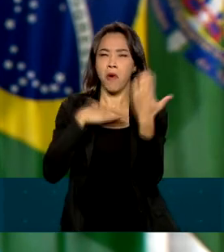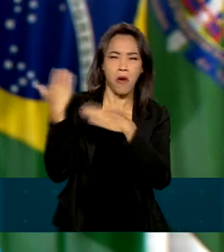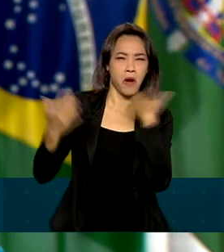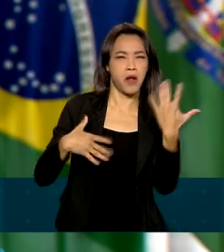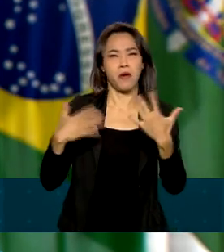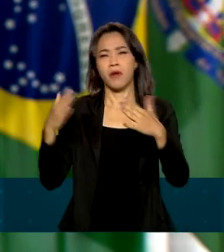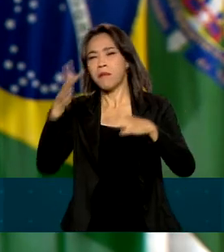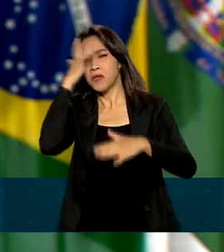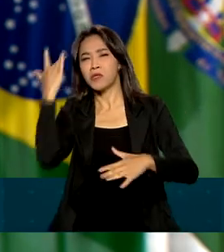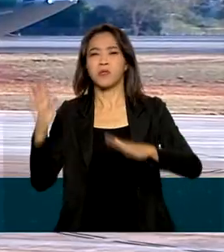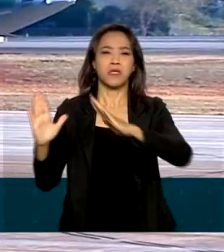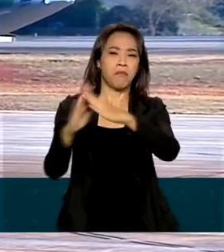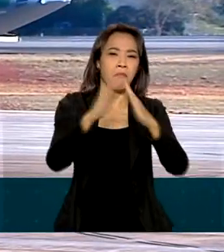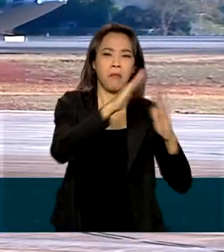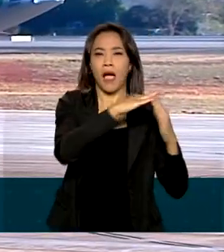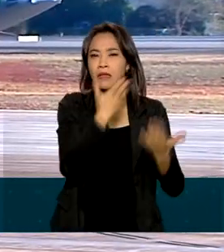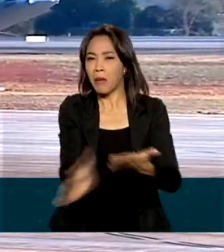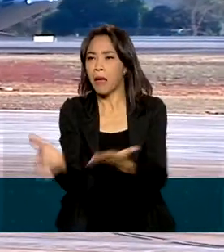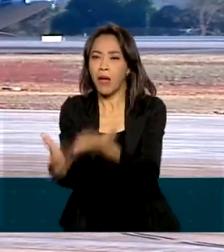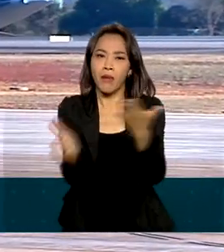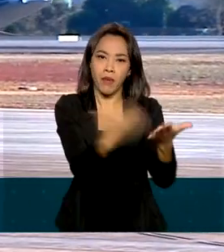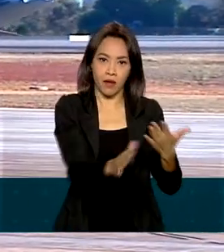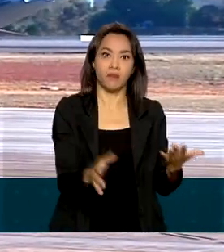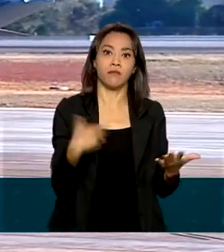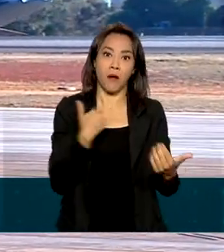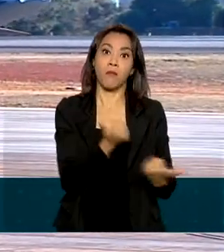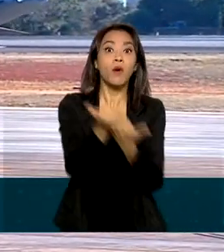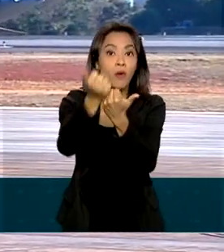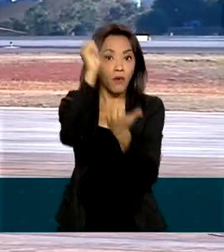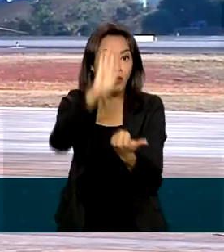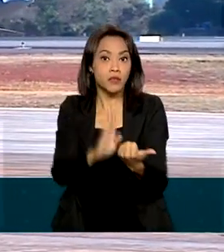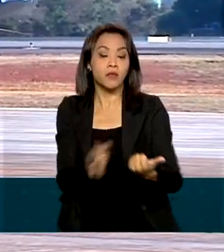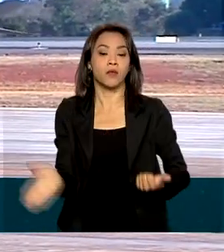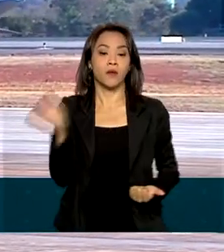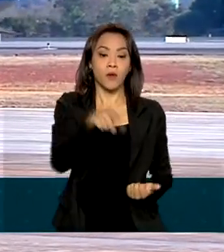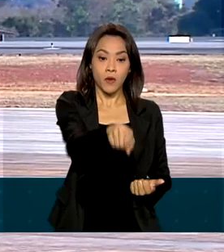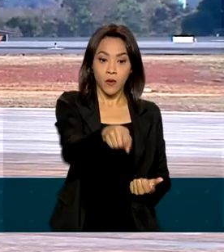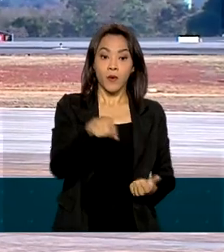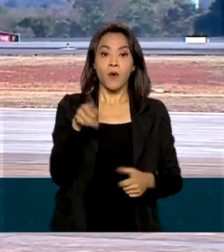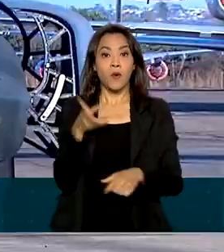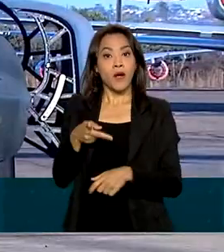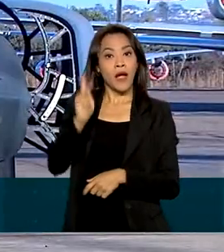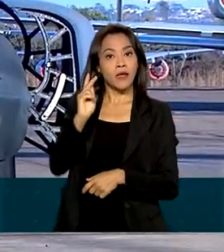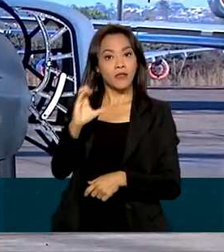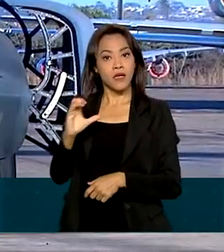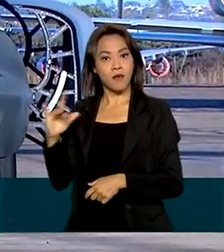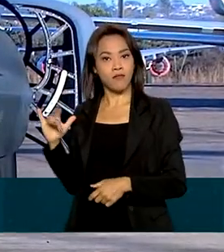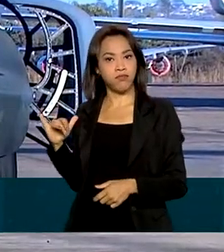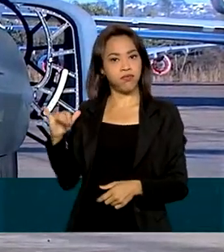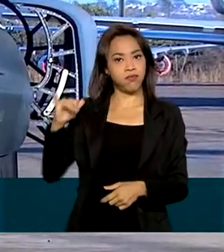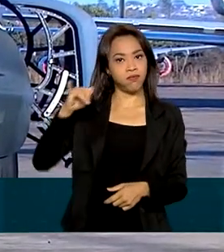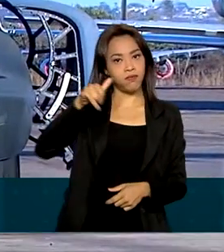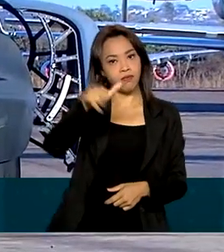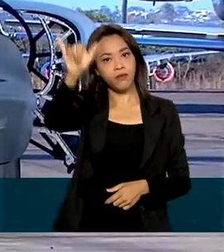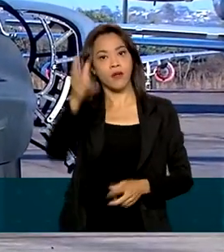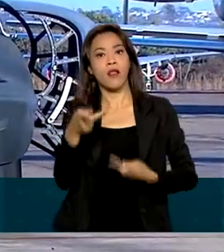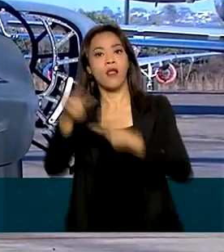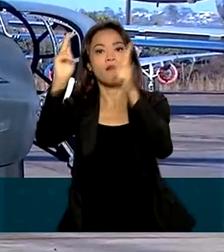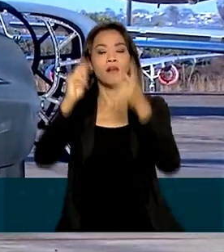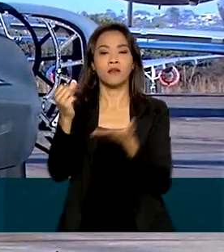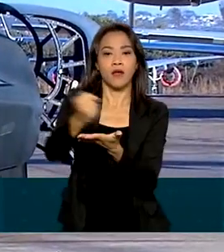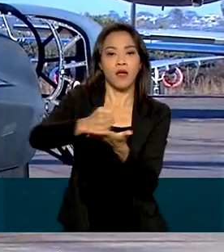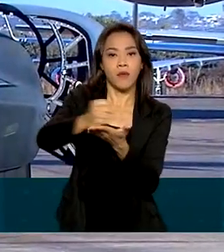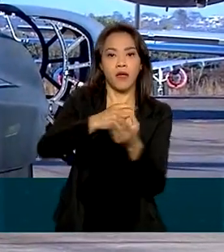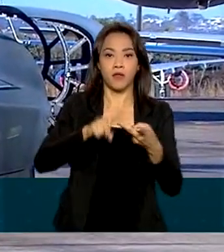desabrigados e feridos. A bordo do KC-390 da Força Aérea Brasileira foram enviados medicamentos,